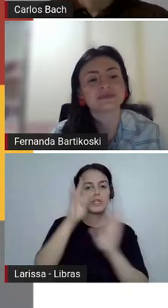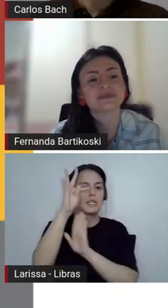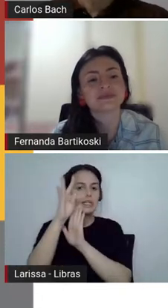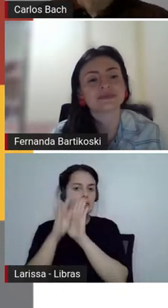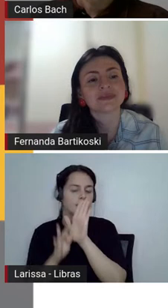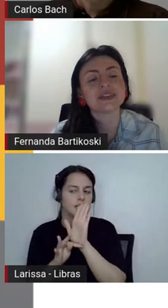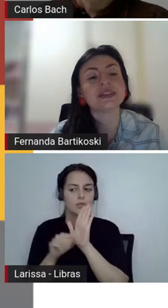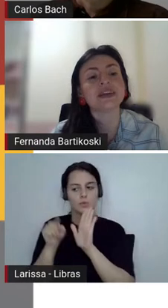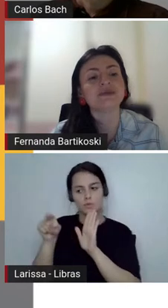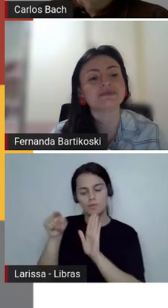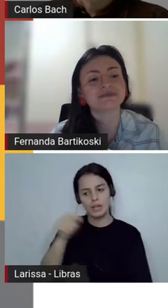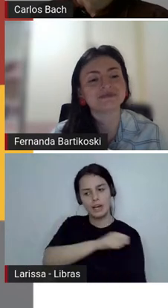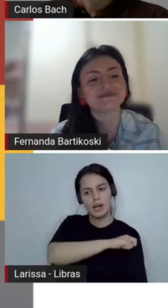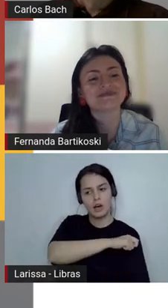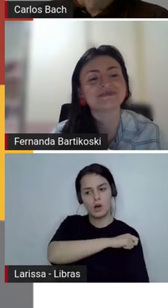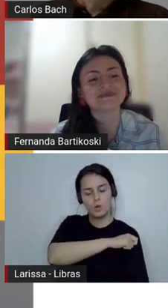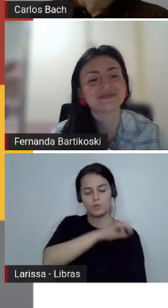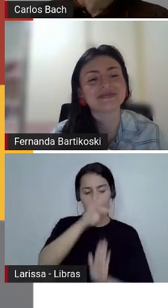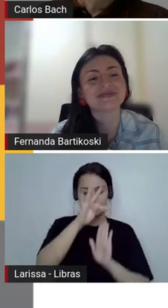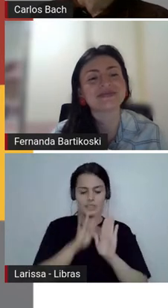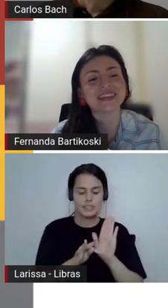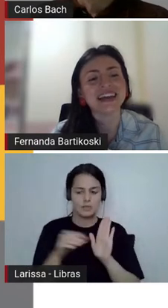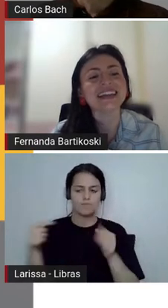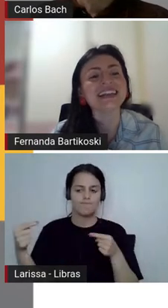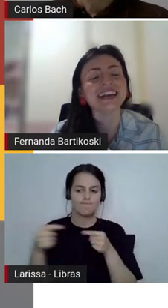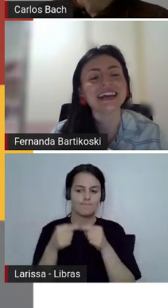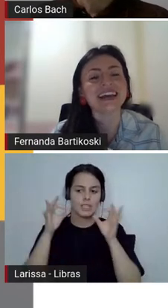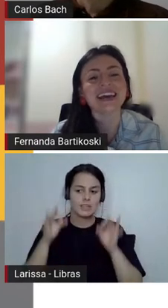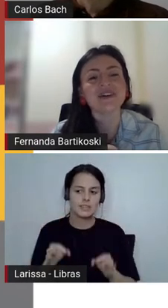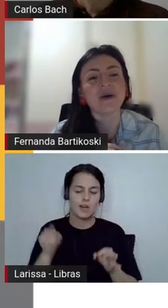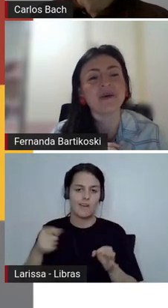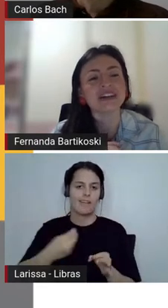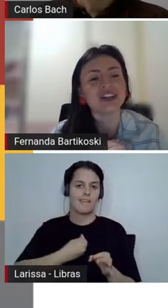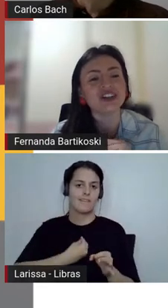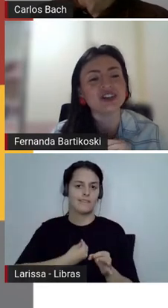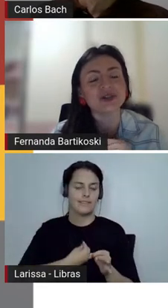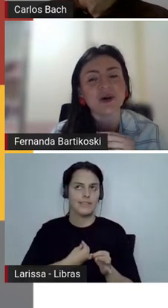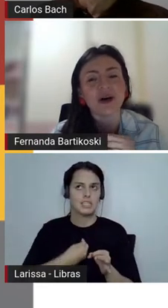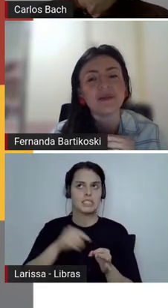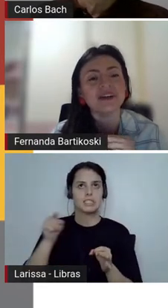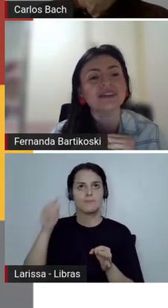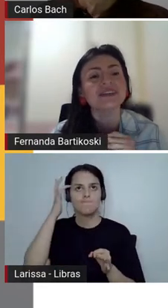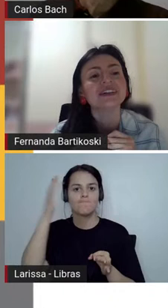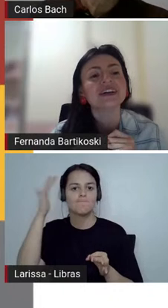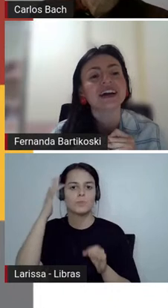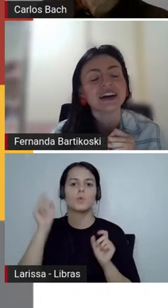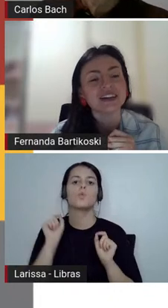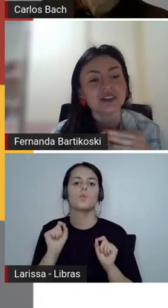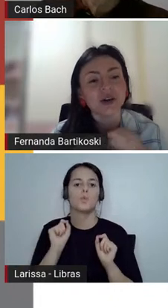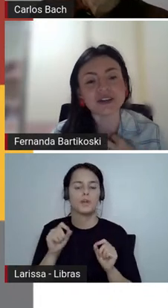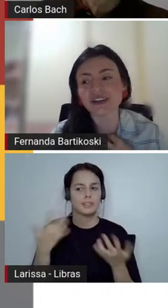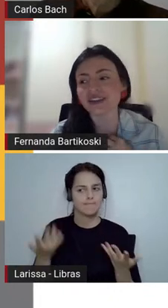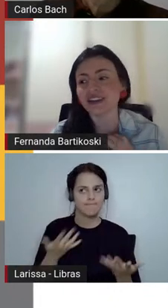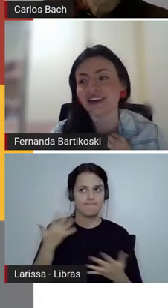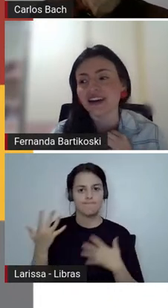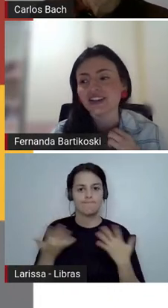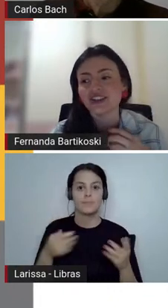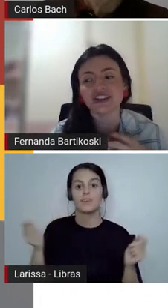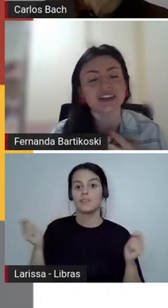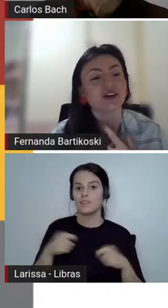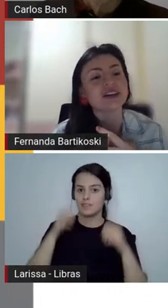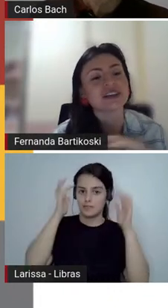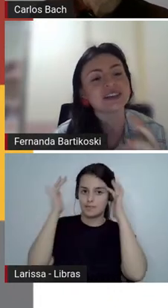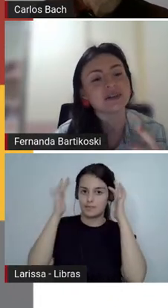pensa, né? Sim. E aí, a gente tem ali mais uma solução. Nós, assim,